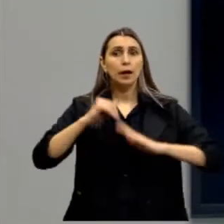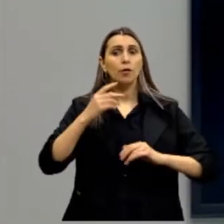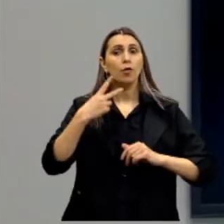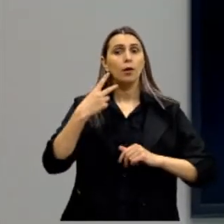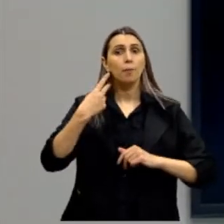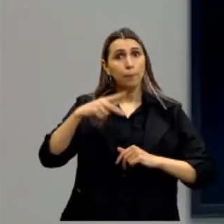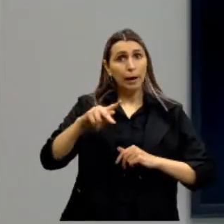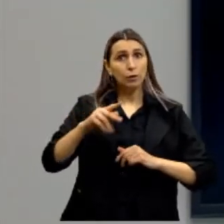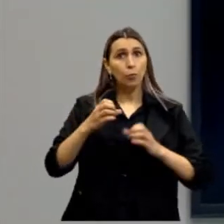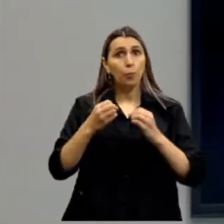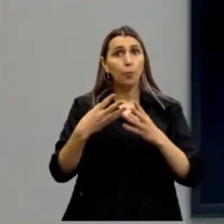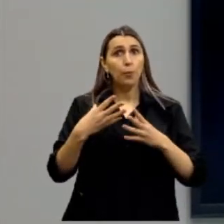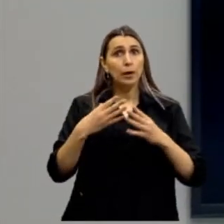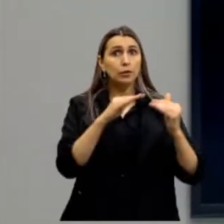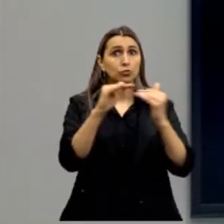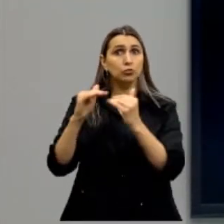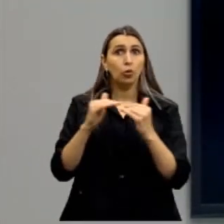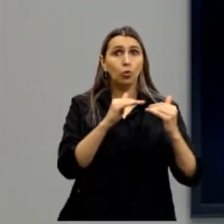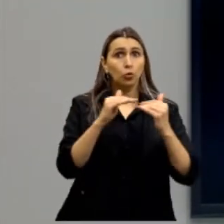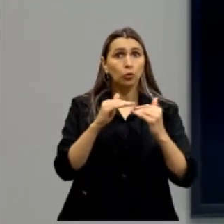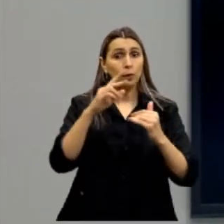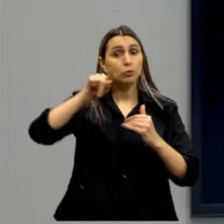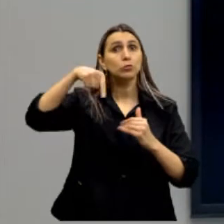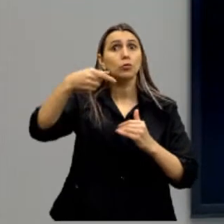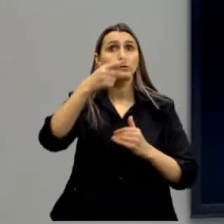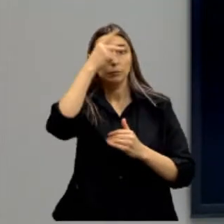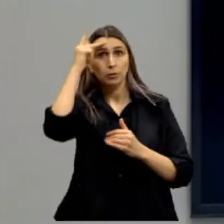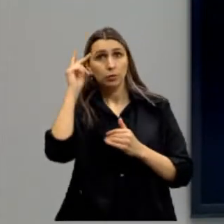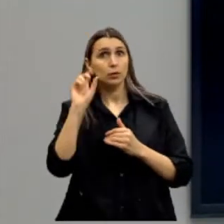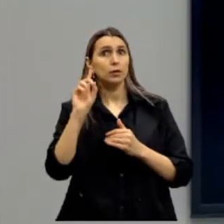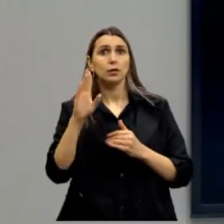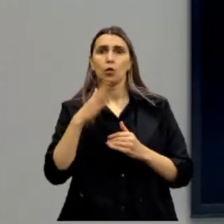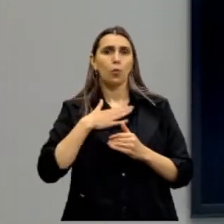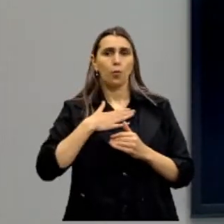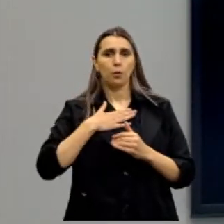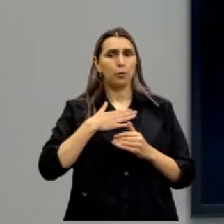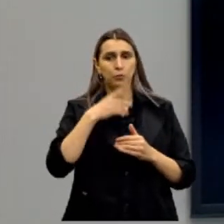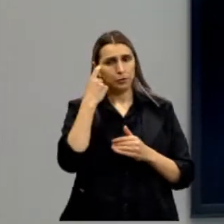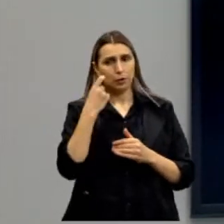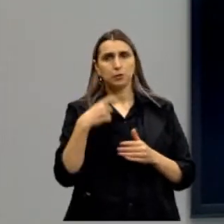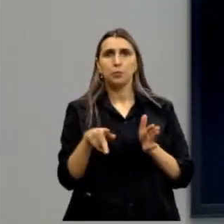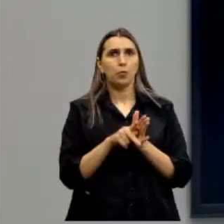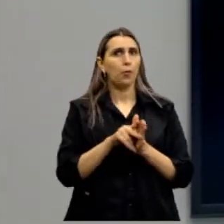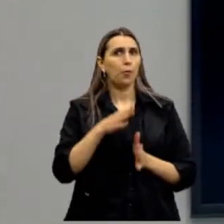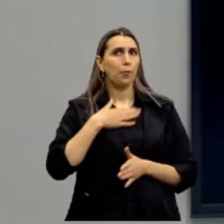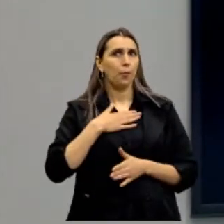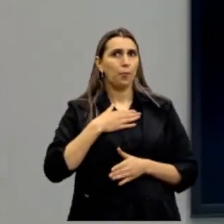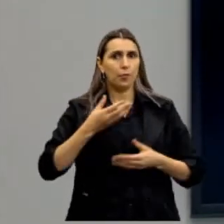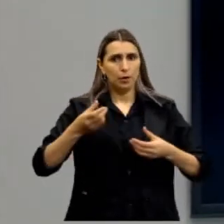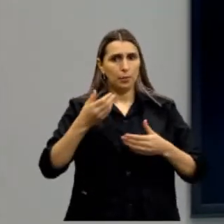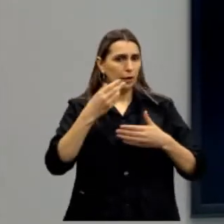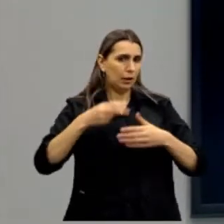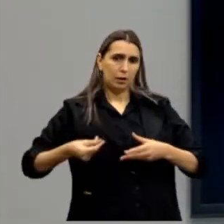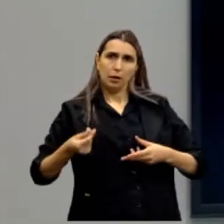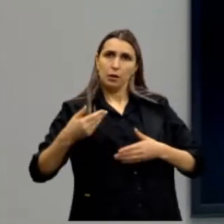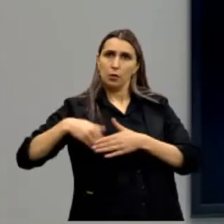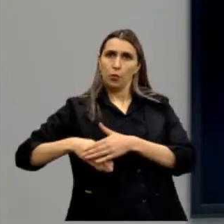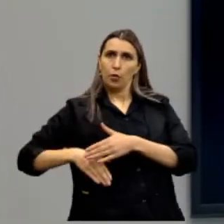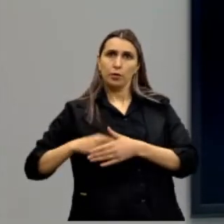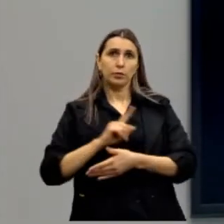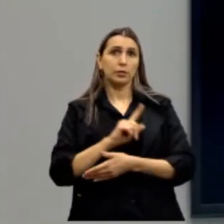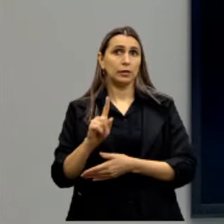para o bem comum, ou seja, para os demais. Não voltada para os meus interesses, encher os bolsos primeiro, não